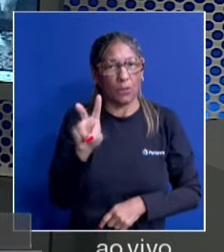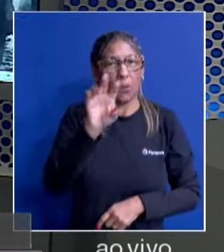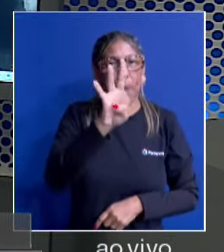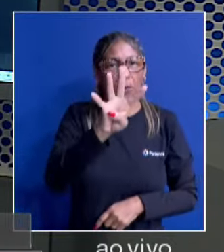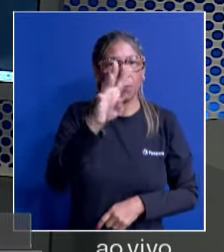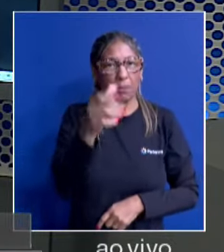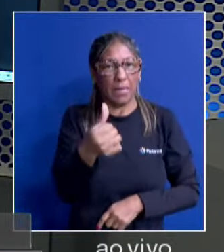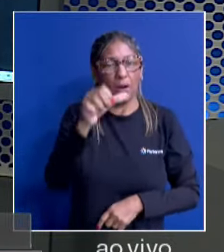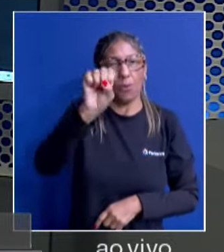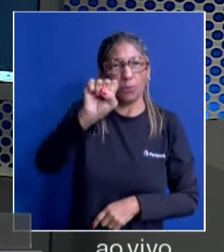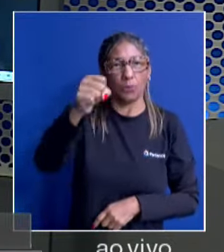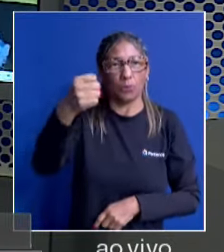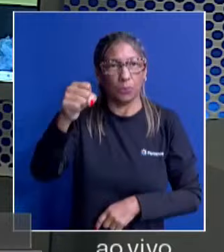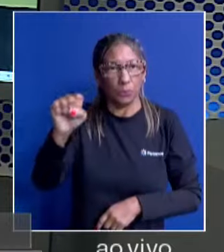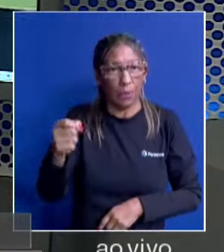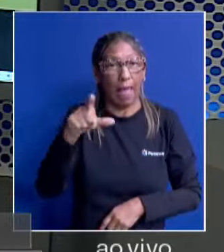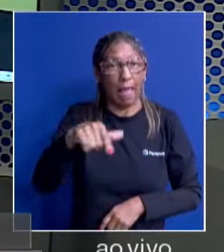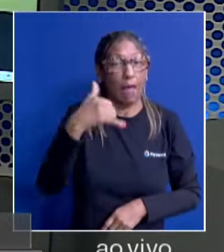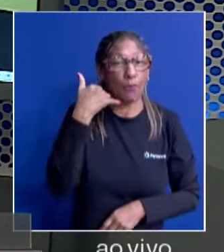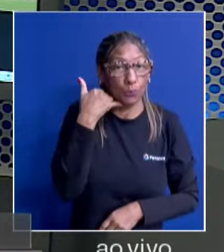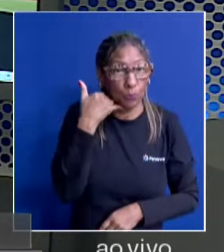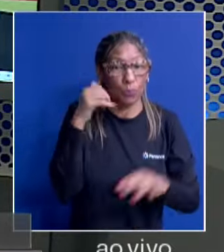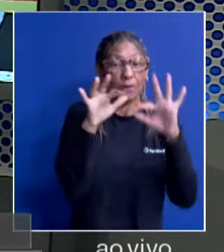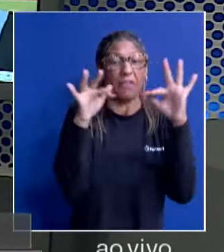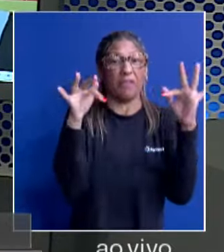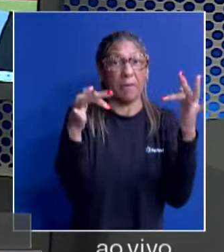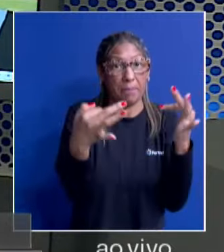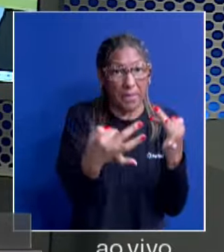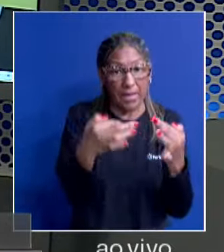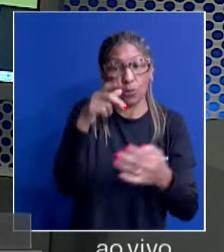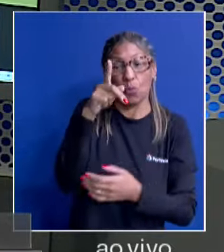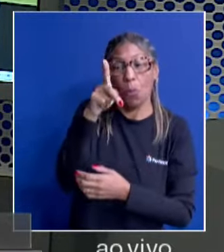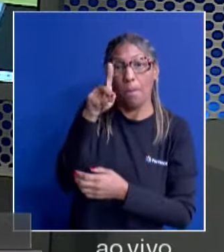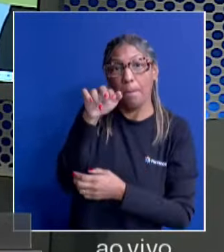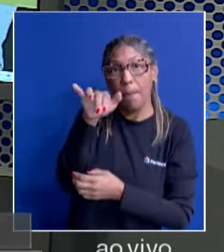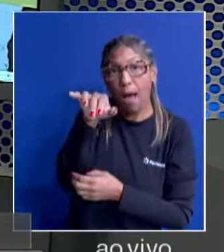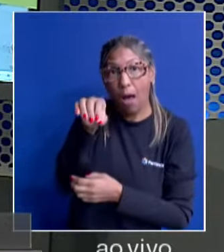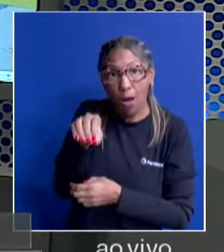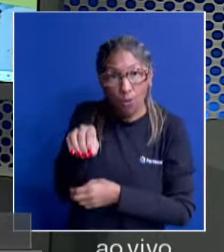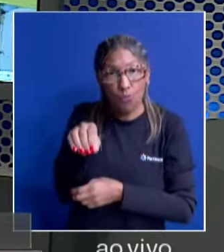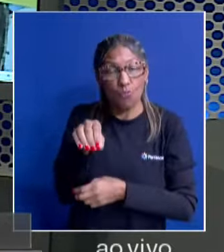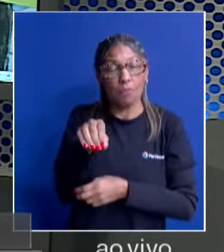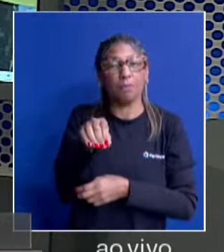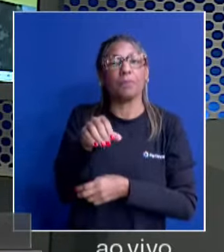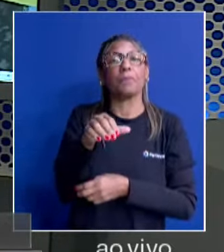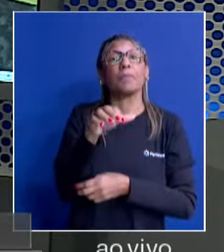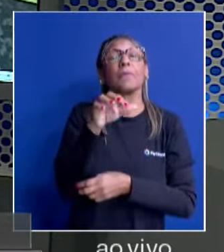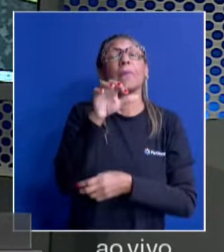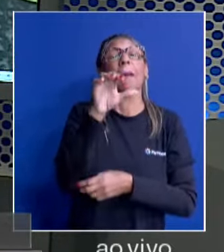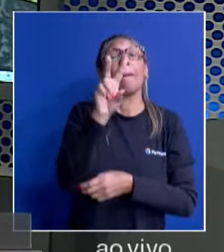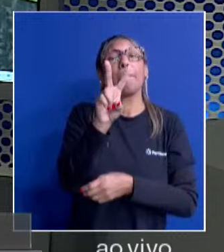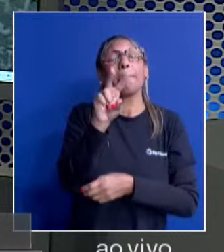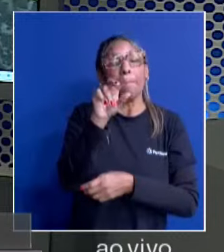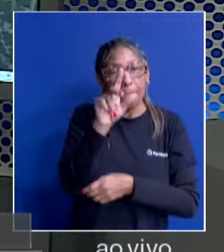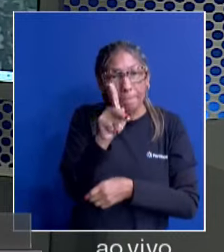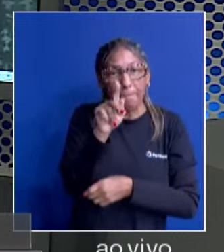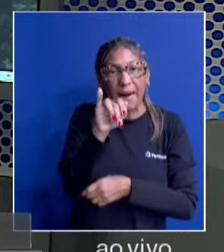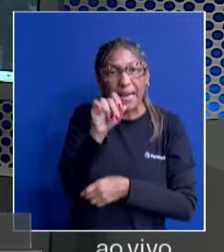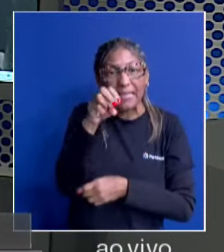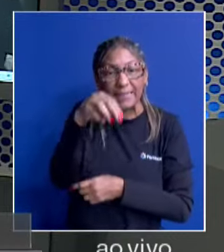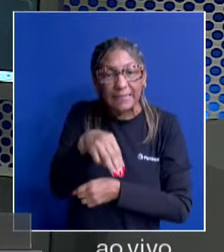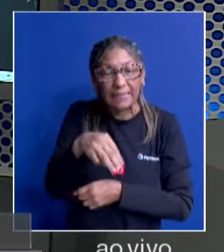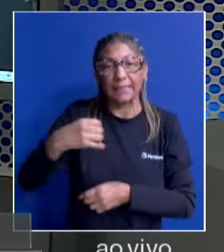É o telefone para quem tiver informações sobre o seu Paulo Fioravante Paim, de